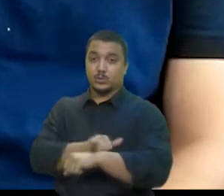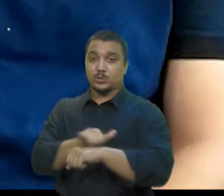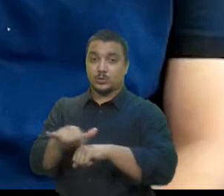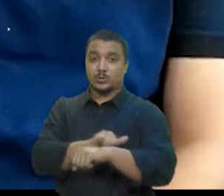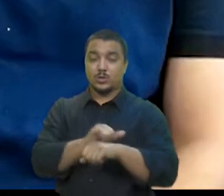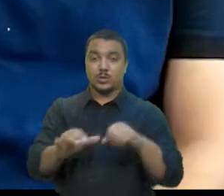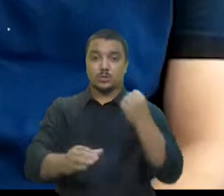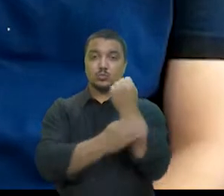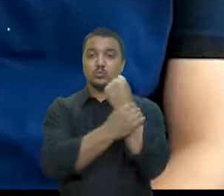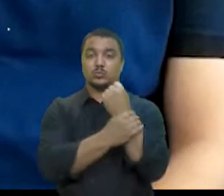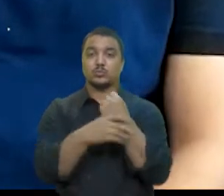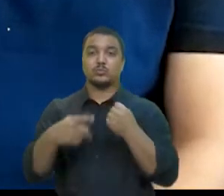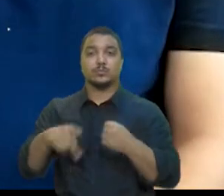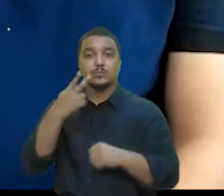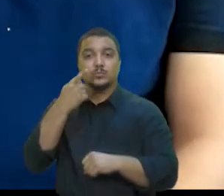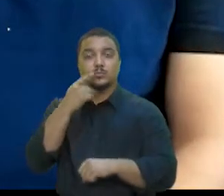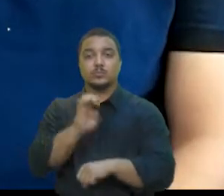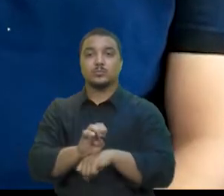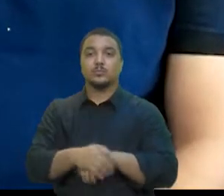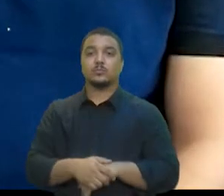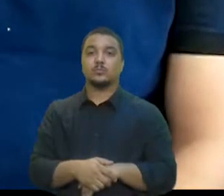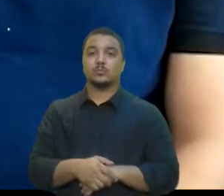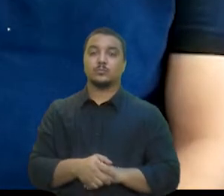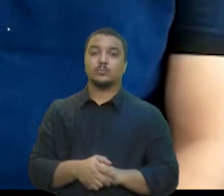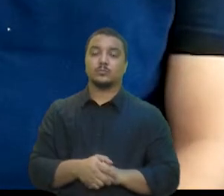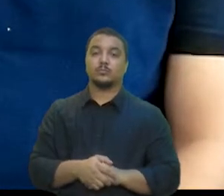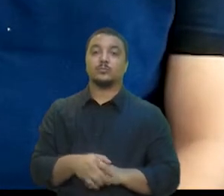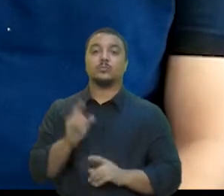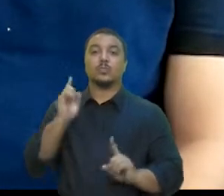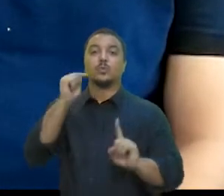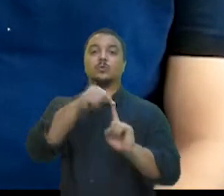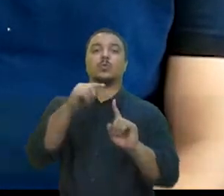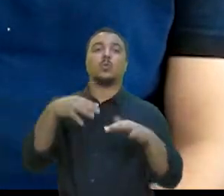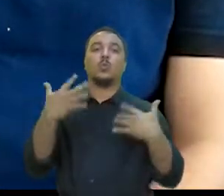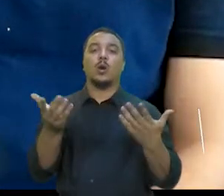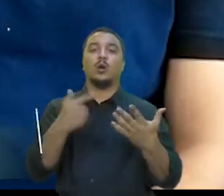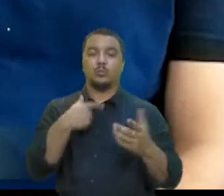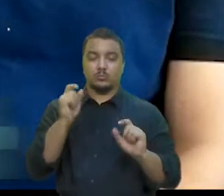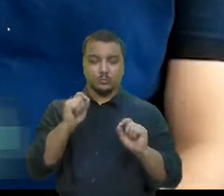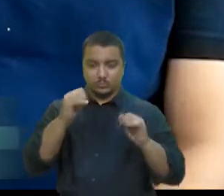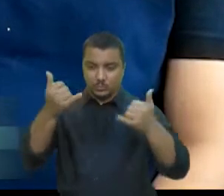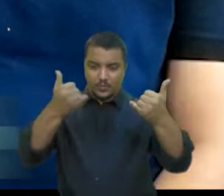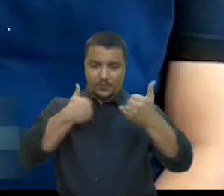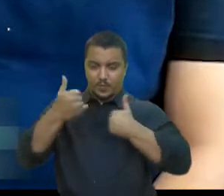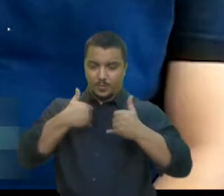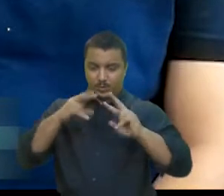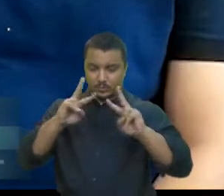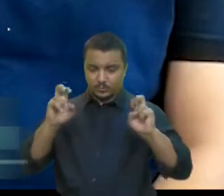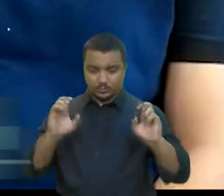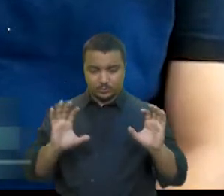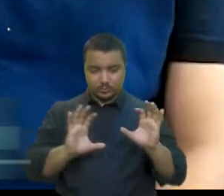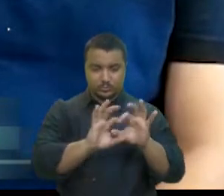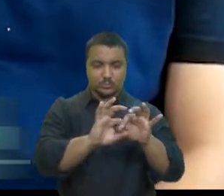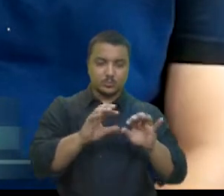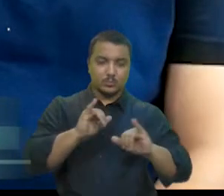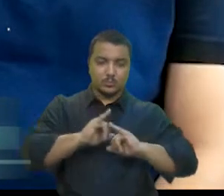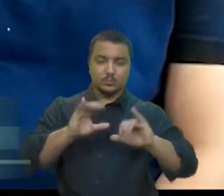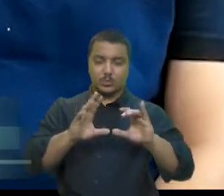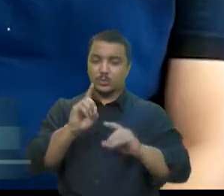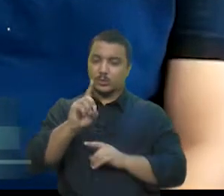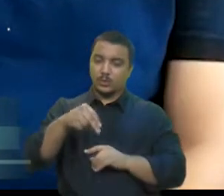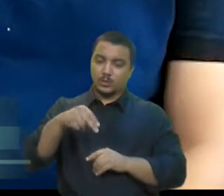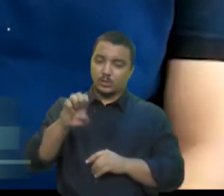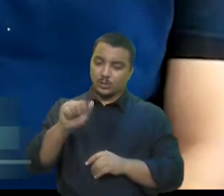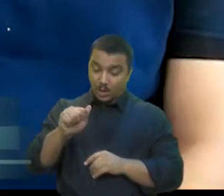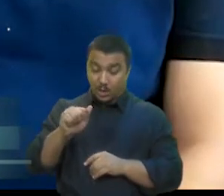Pública do Ceará, Supersp. O objetivo é o cruzamento de informações junto com a coleta de DNA dos familiares